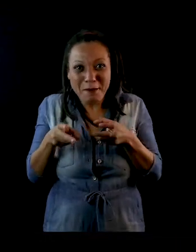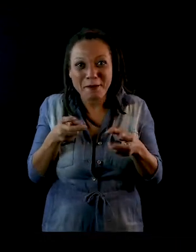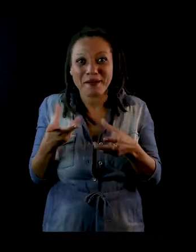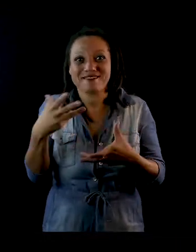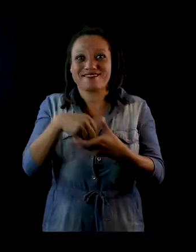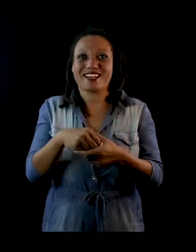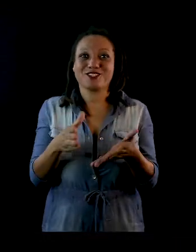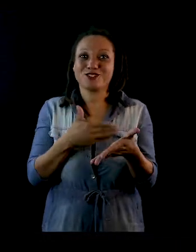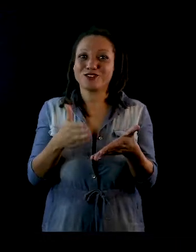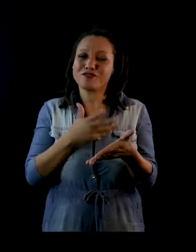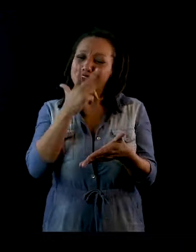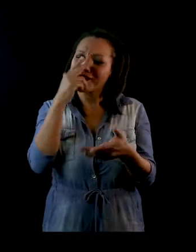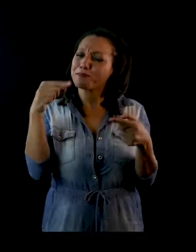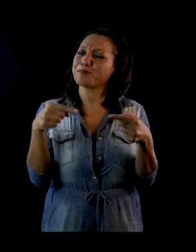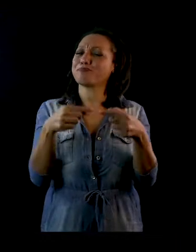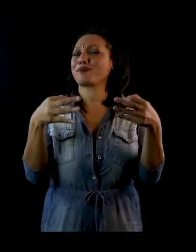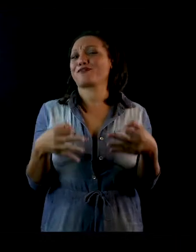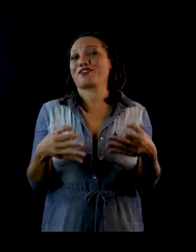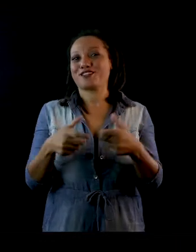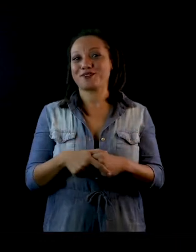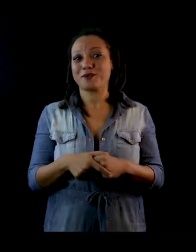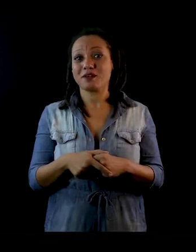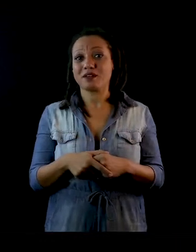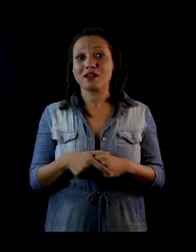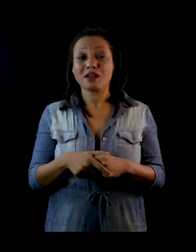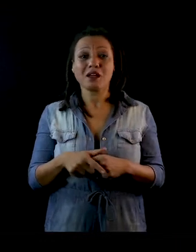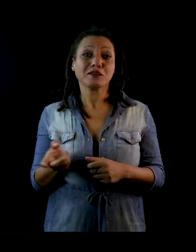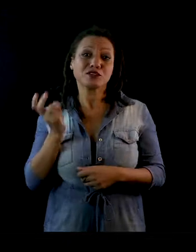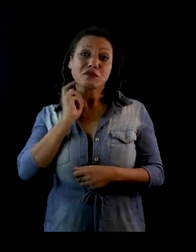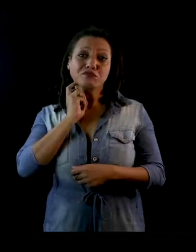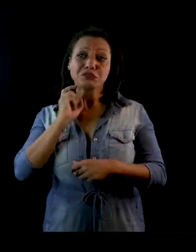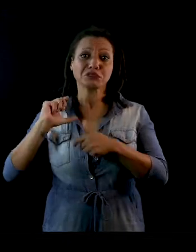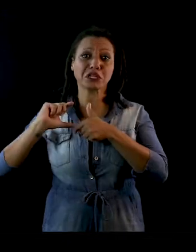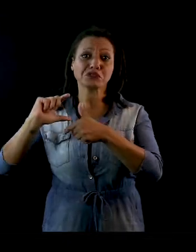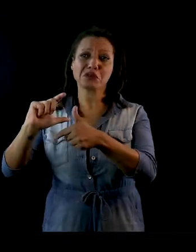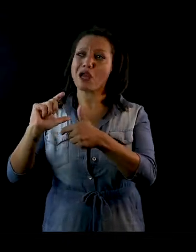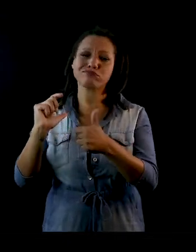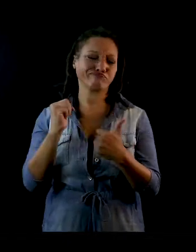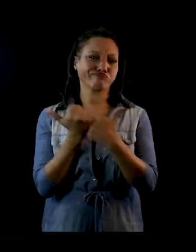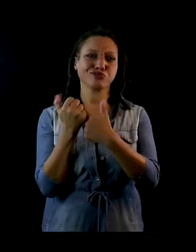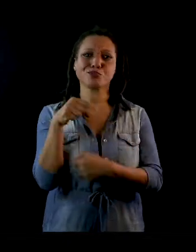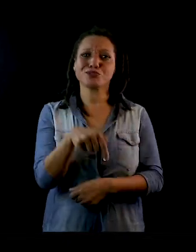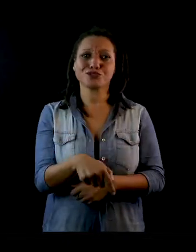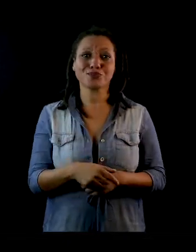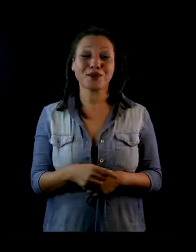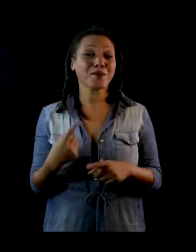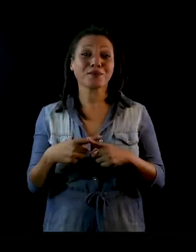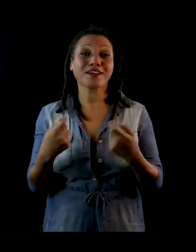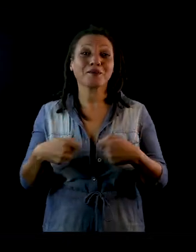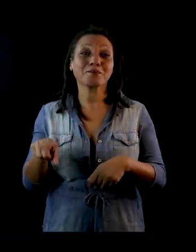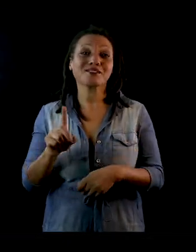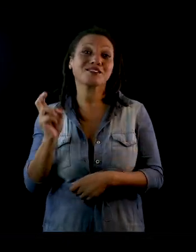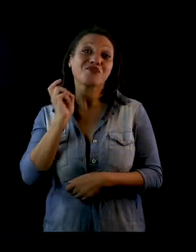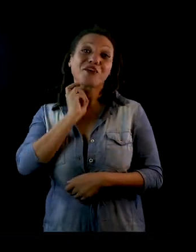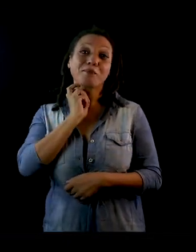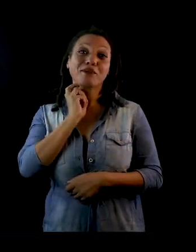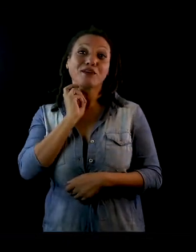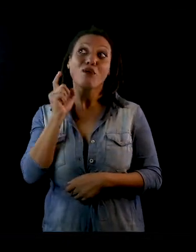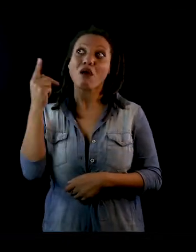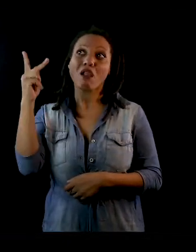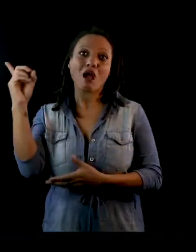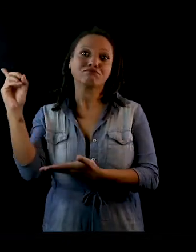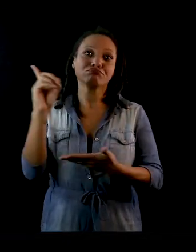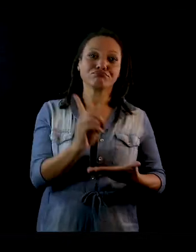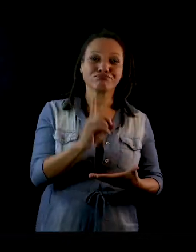que eu acho que ele é um personagem perfeito. E ele substitui o vampiro tradicional. Você não precisa ser um vampiro para estar no lugar,